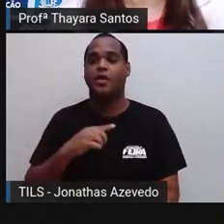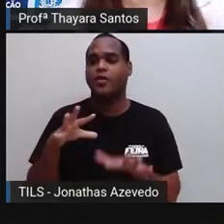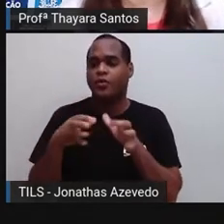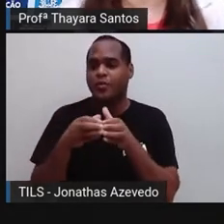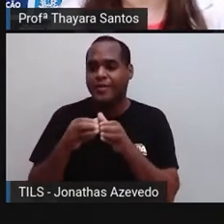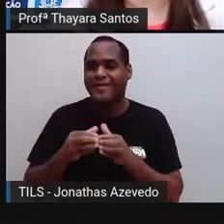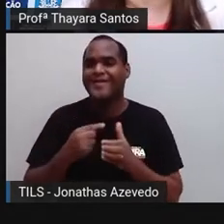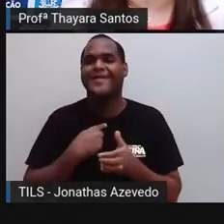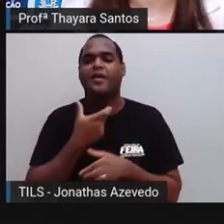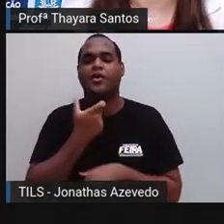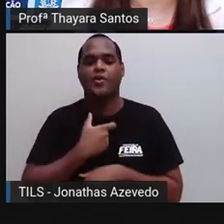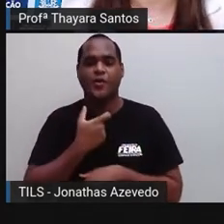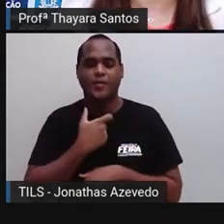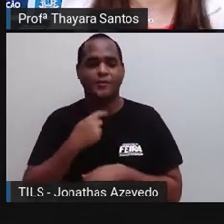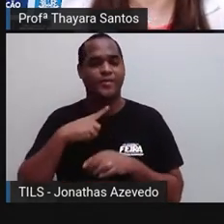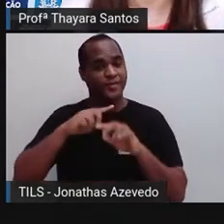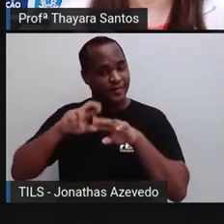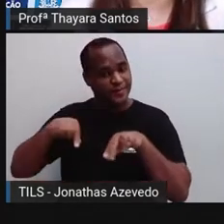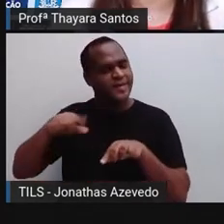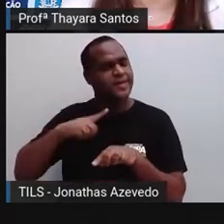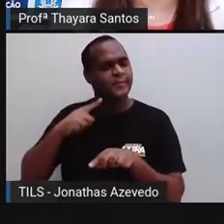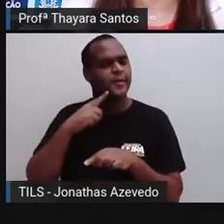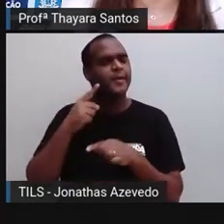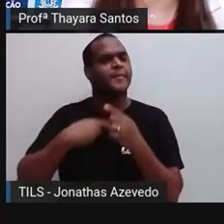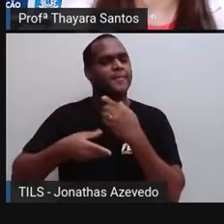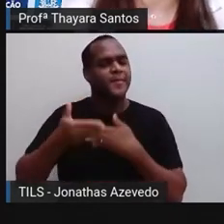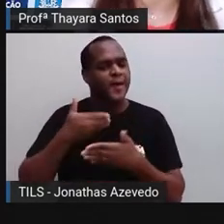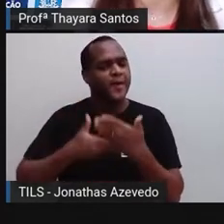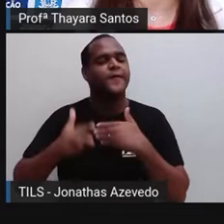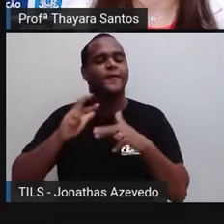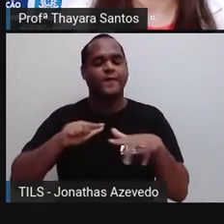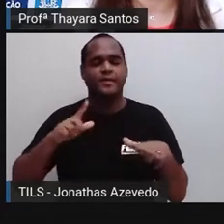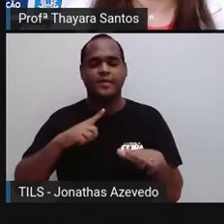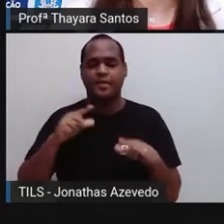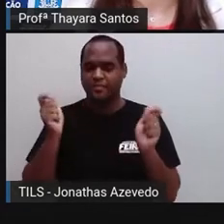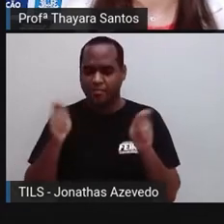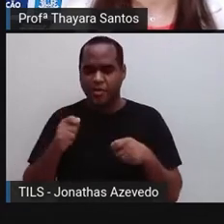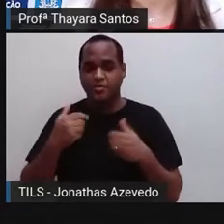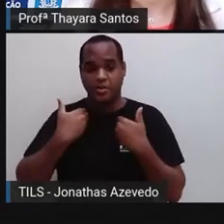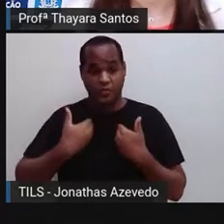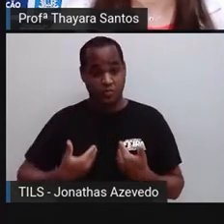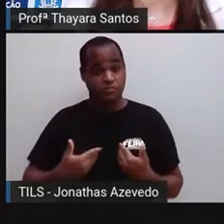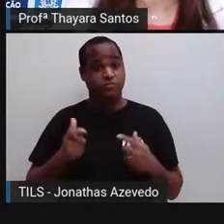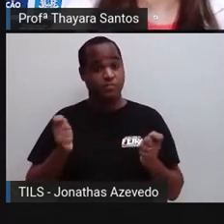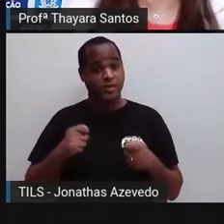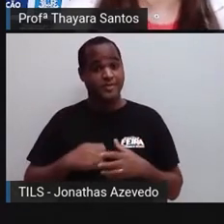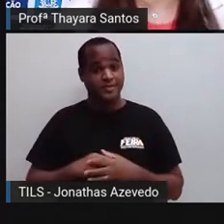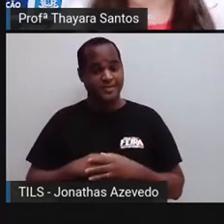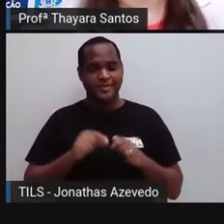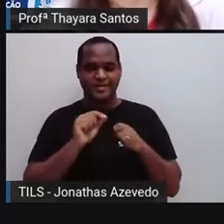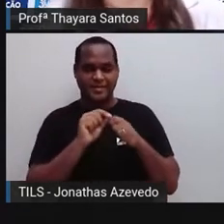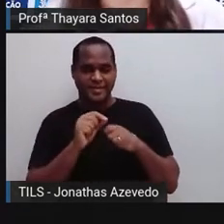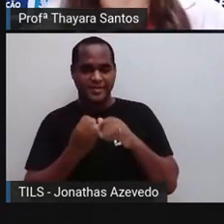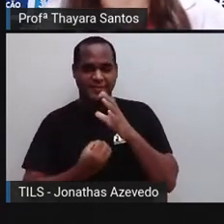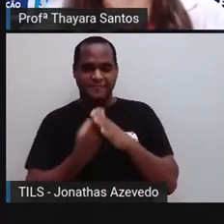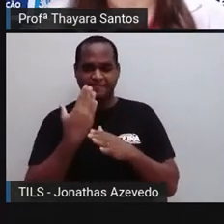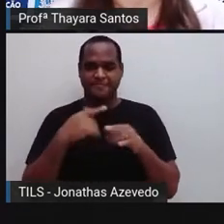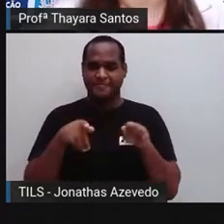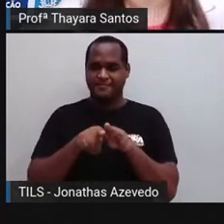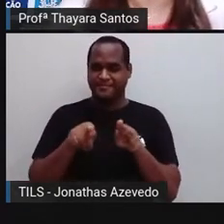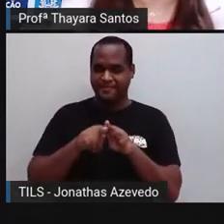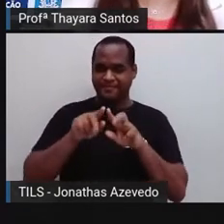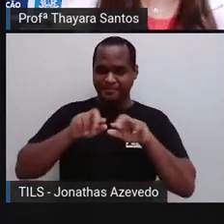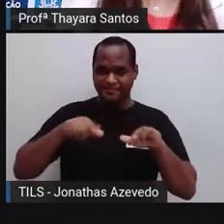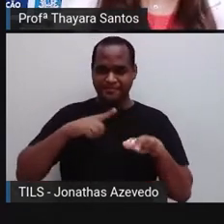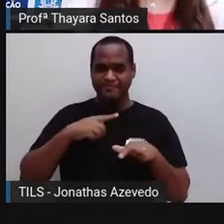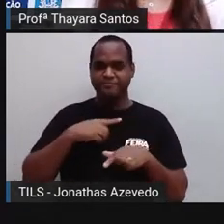órgãos que vão regular e controlar várias funções que o nosso organismo executa por meio da produção e também da secreção de